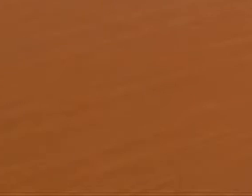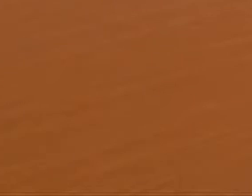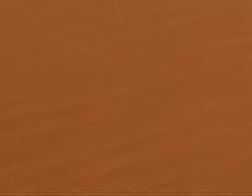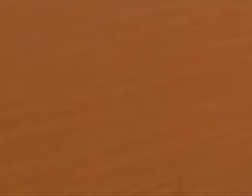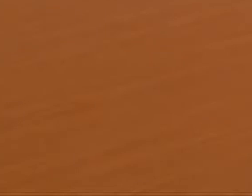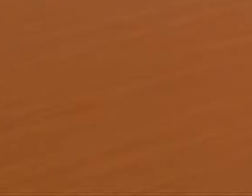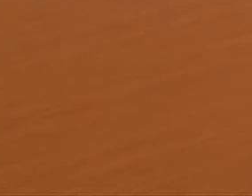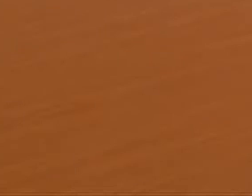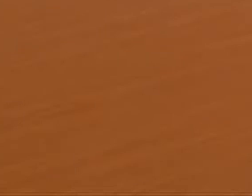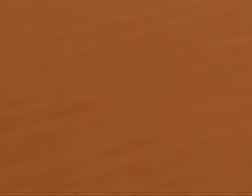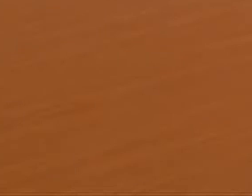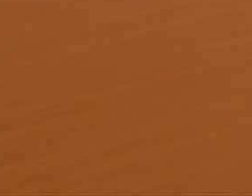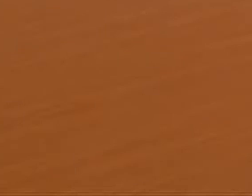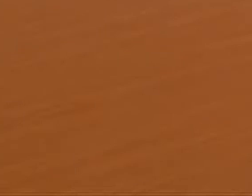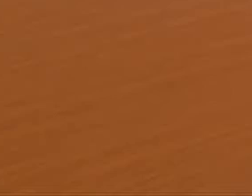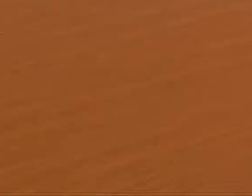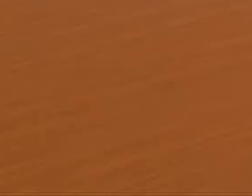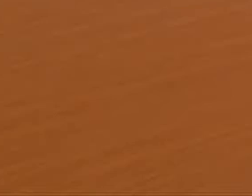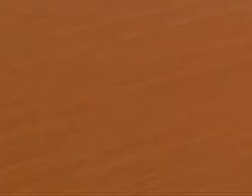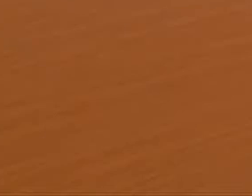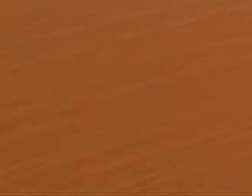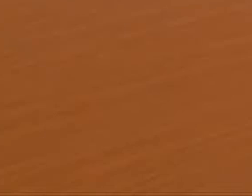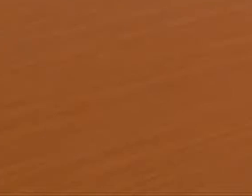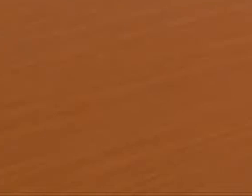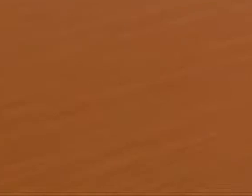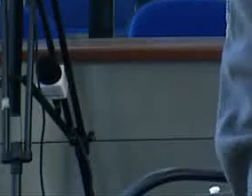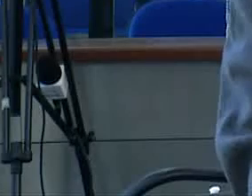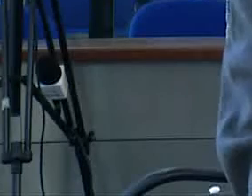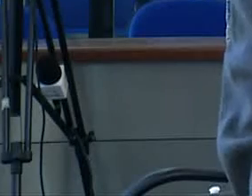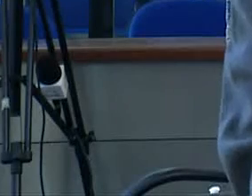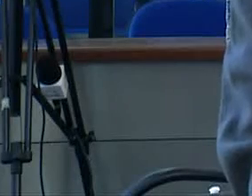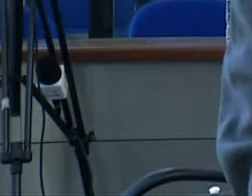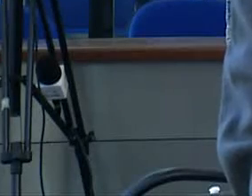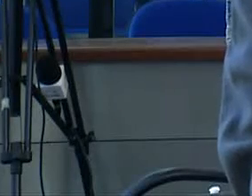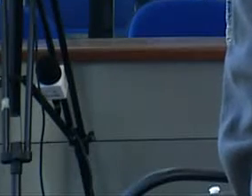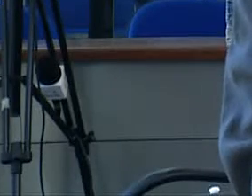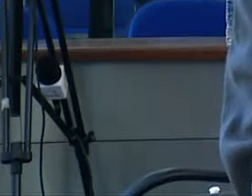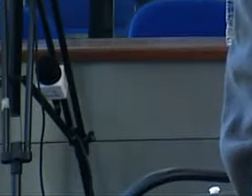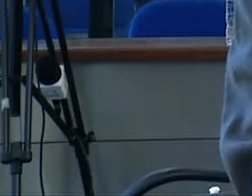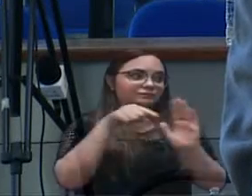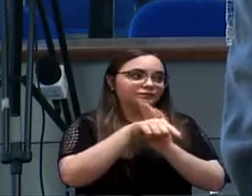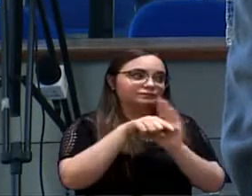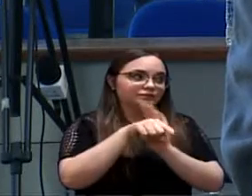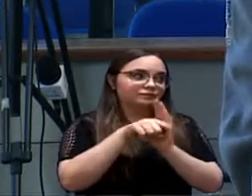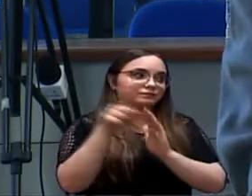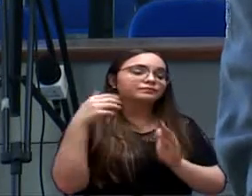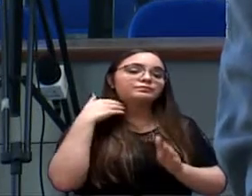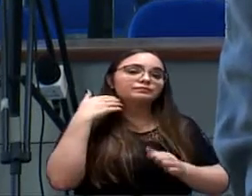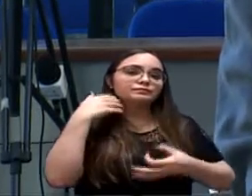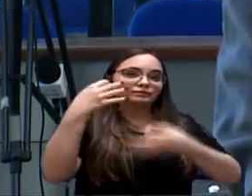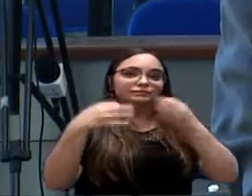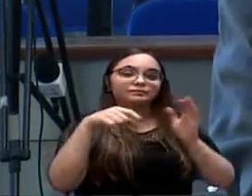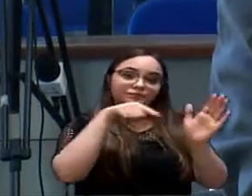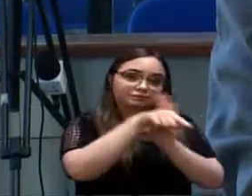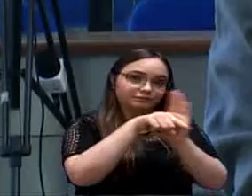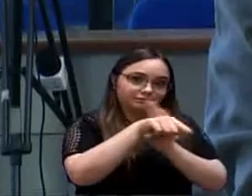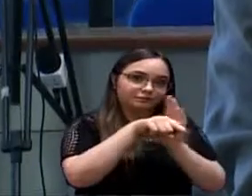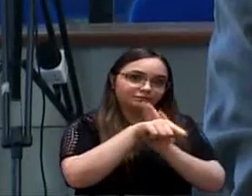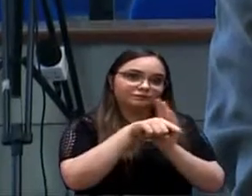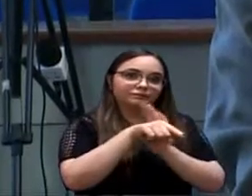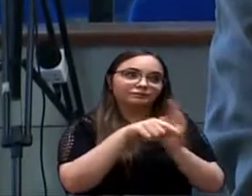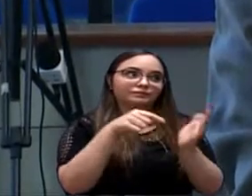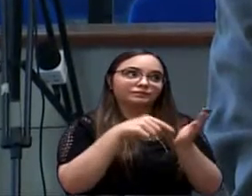liderança do governo é pela retirada do projeto para análise da consultoria jurídica em cima do